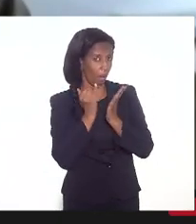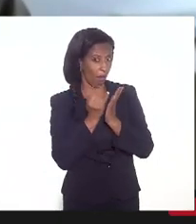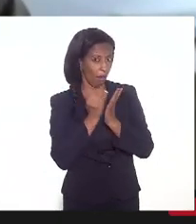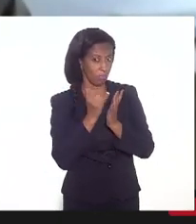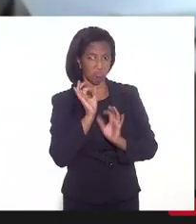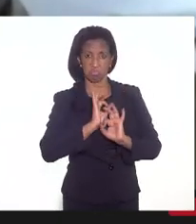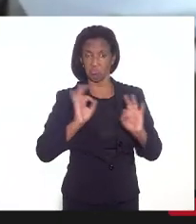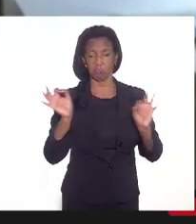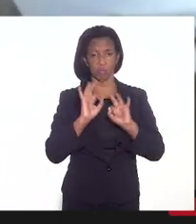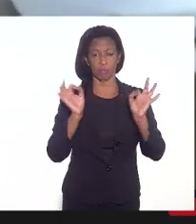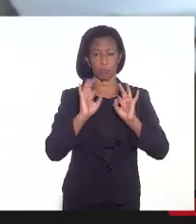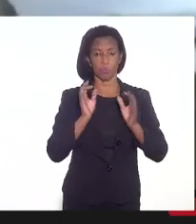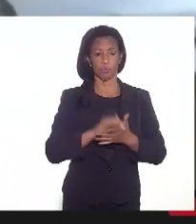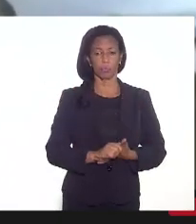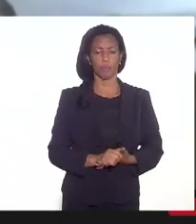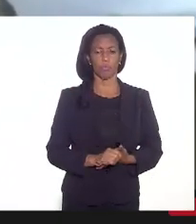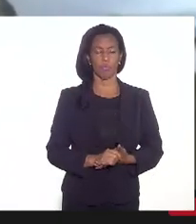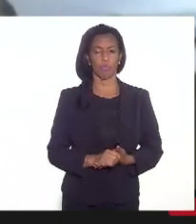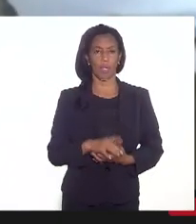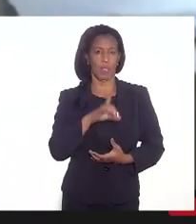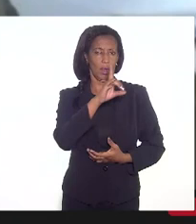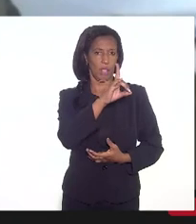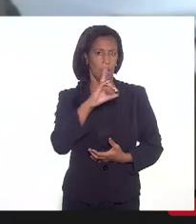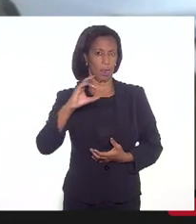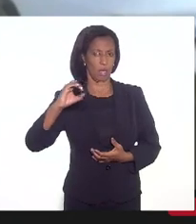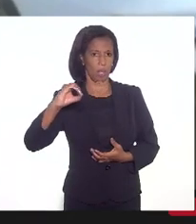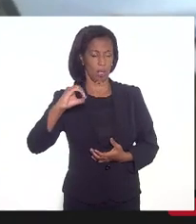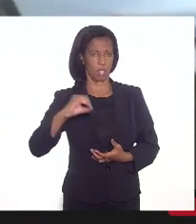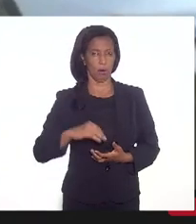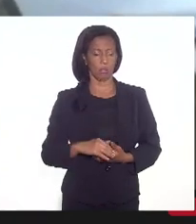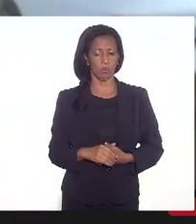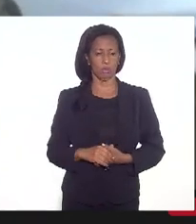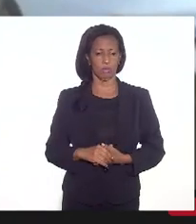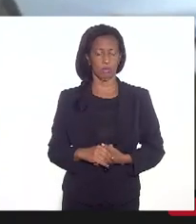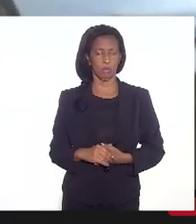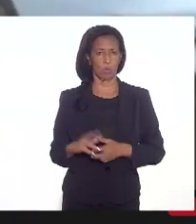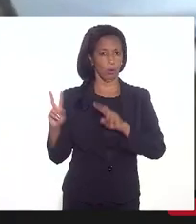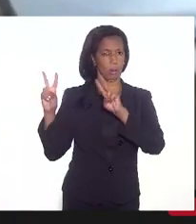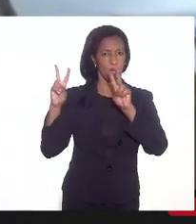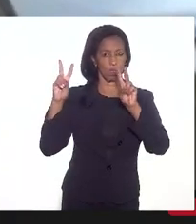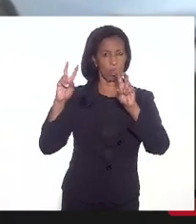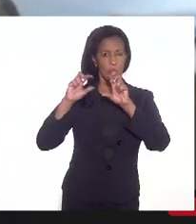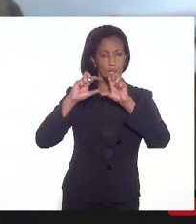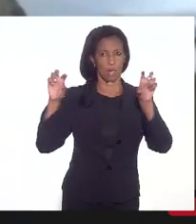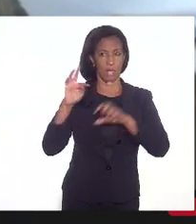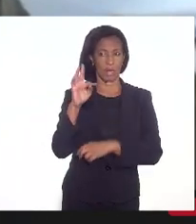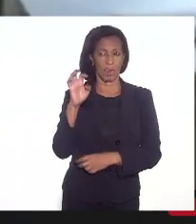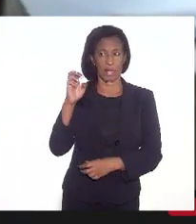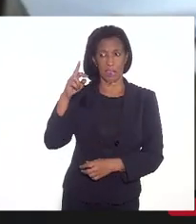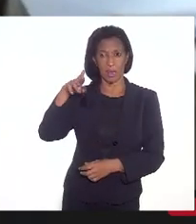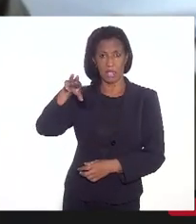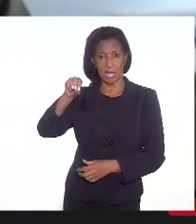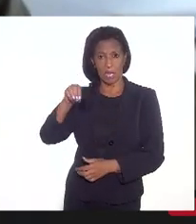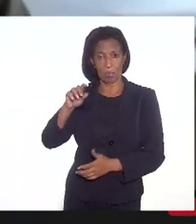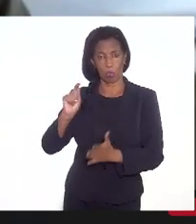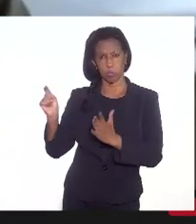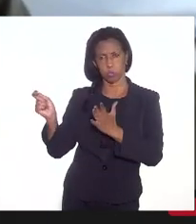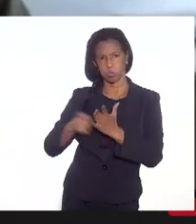não vi publicado em D.O. o termo de adesão assinada.